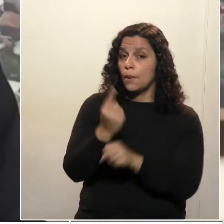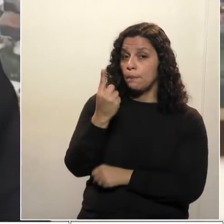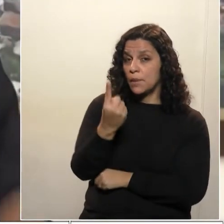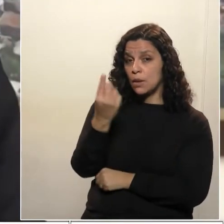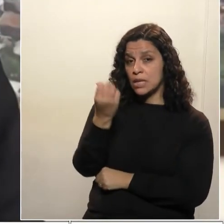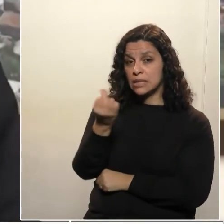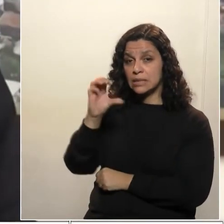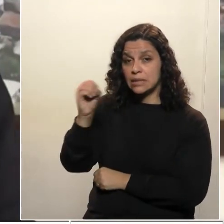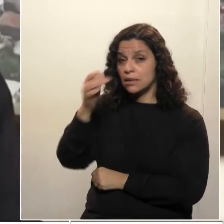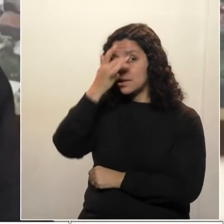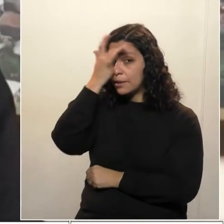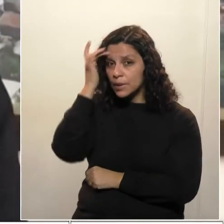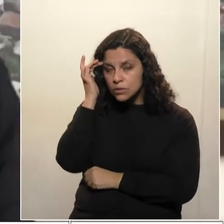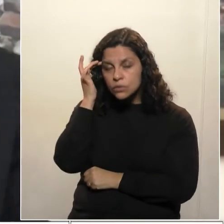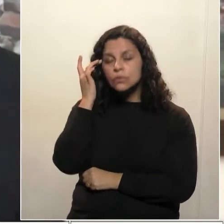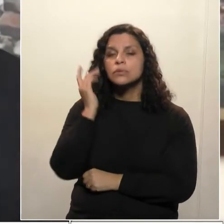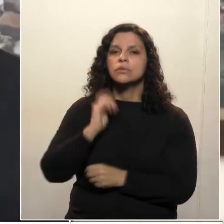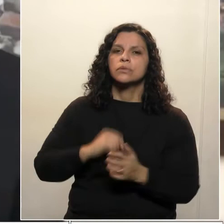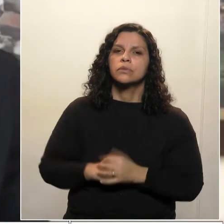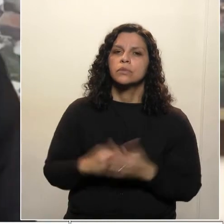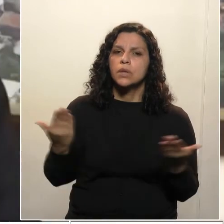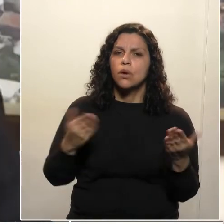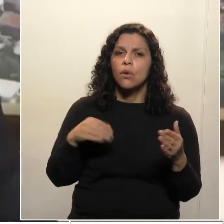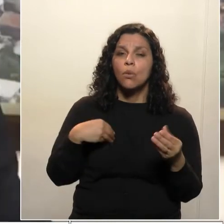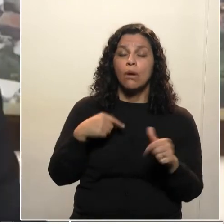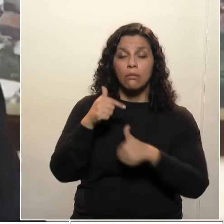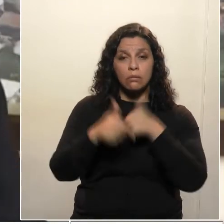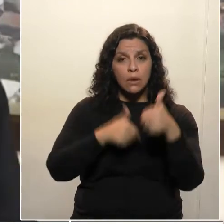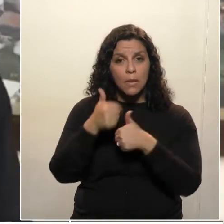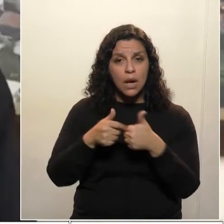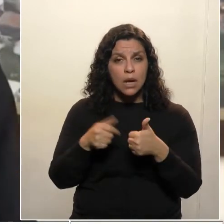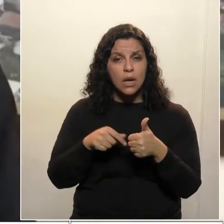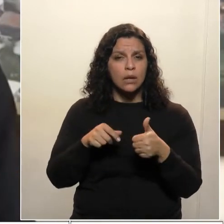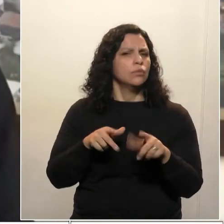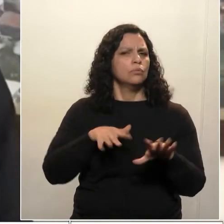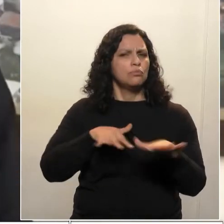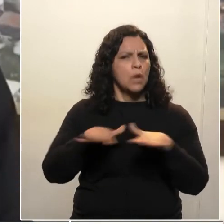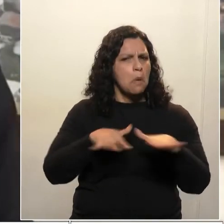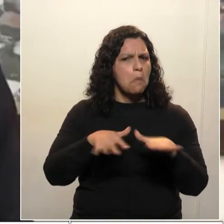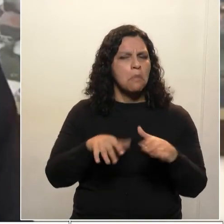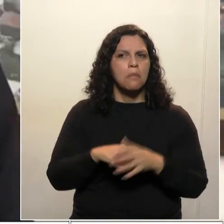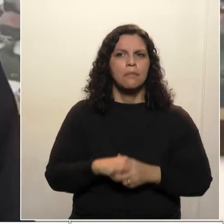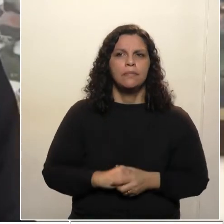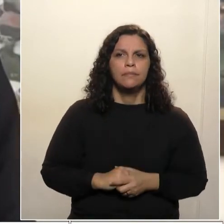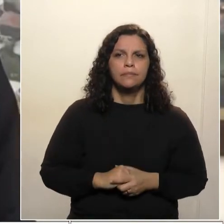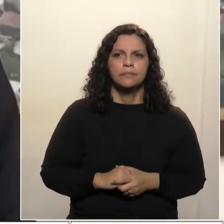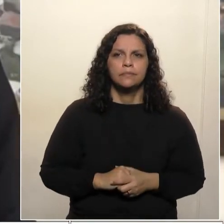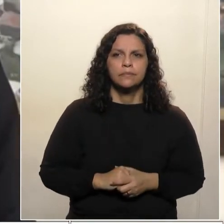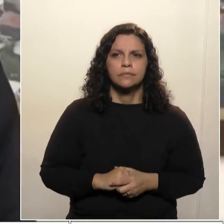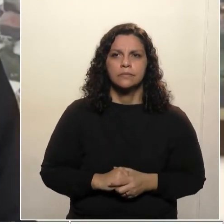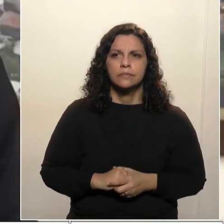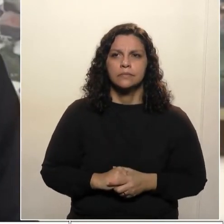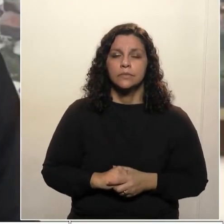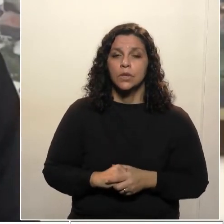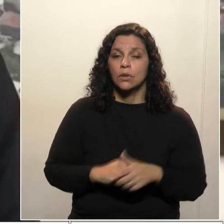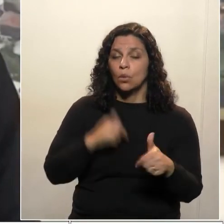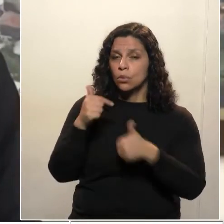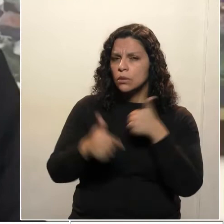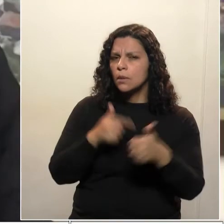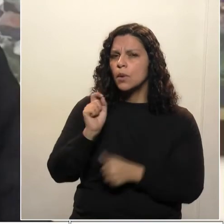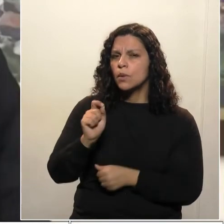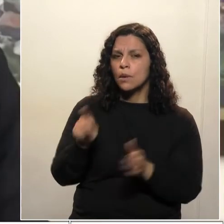.600 pessoas estiveram envolvidas num grande mutirão, num mutirão de